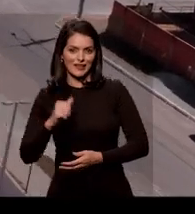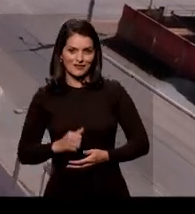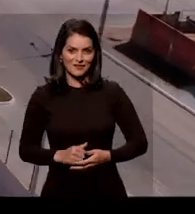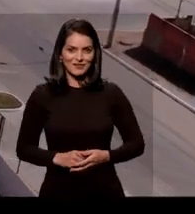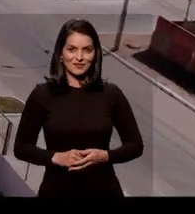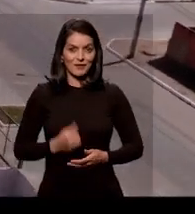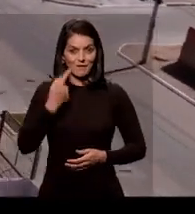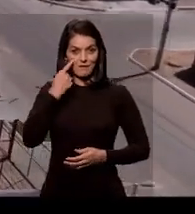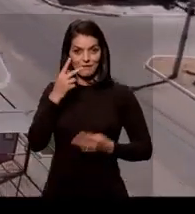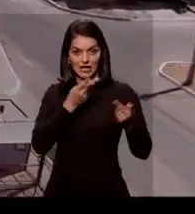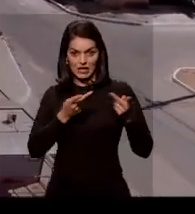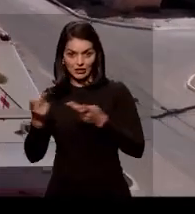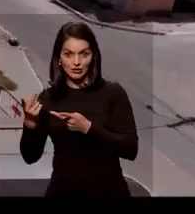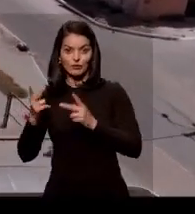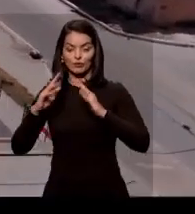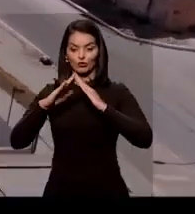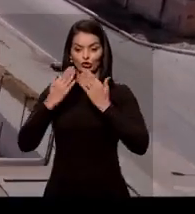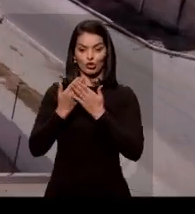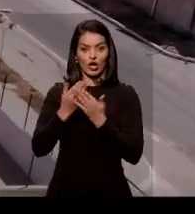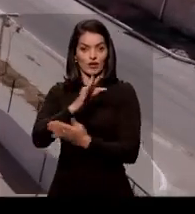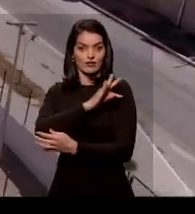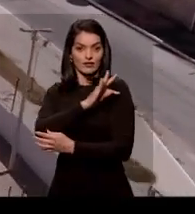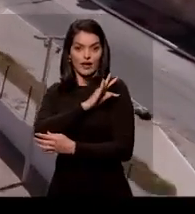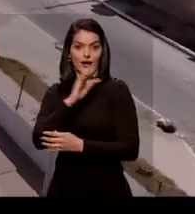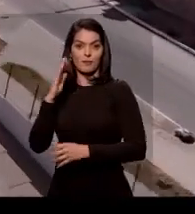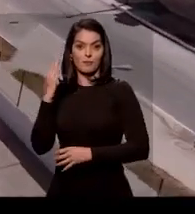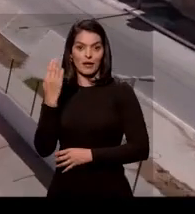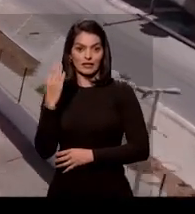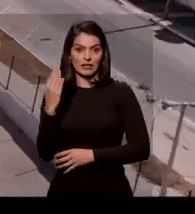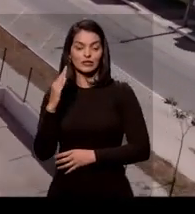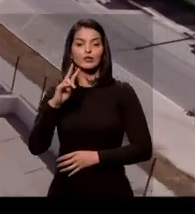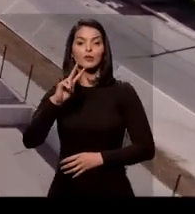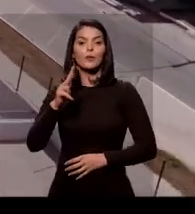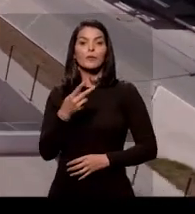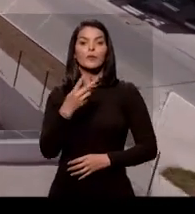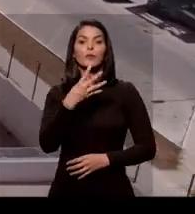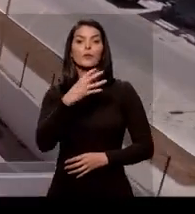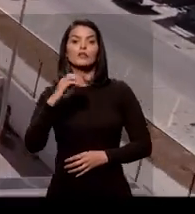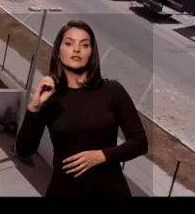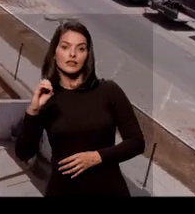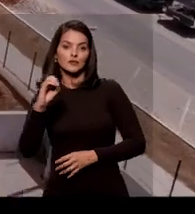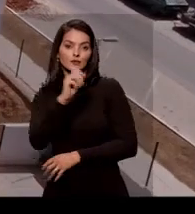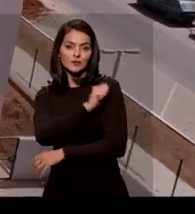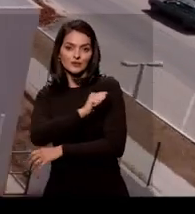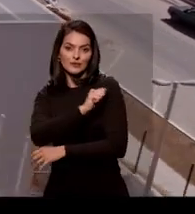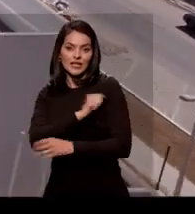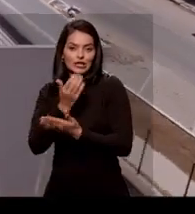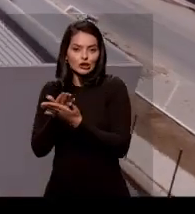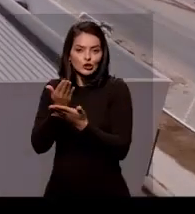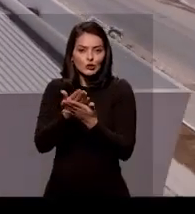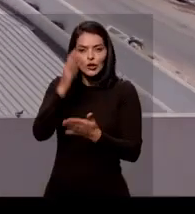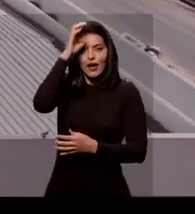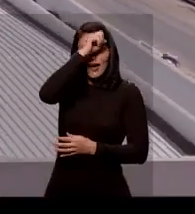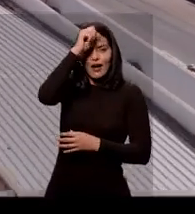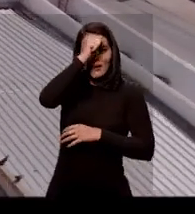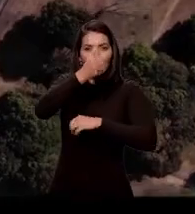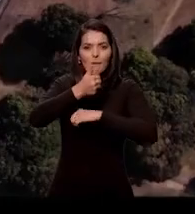Vejam isso. Esta é a Escola Técnica de Braslândia. 2.400 alunos estudam e aprendem uma profissão.